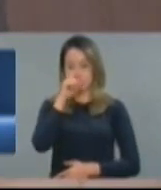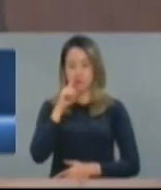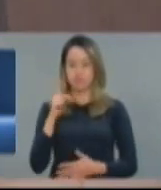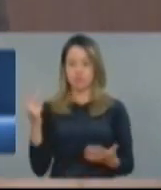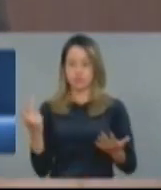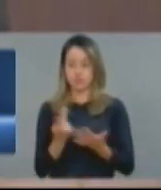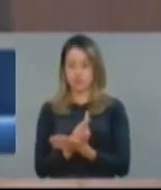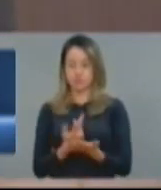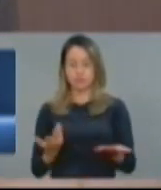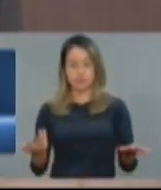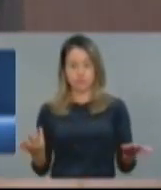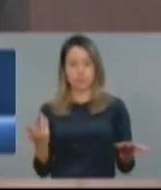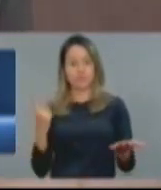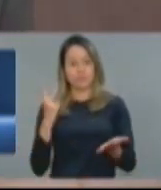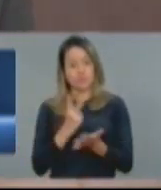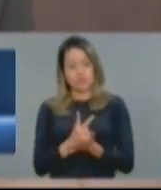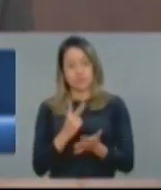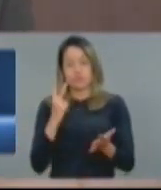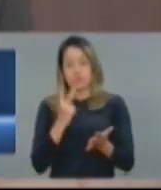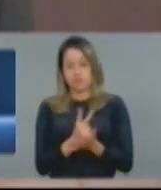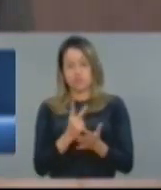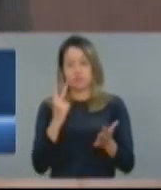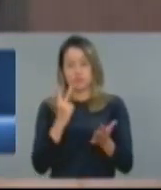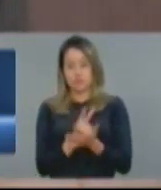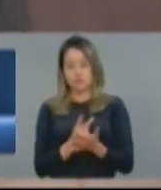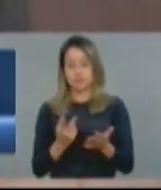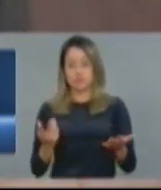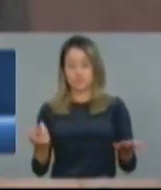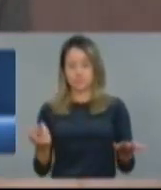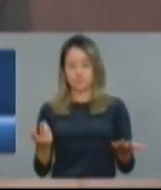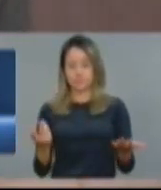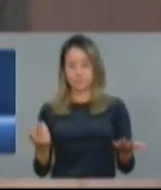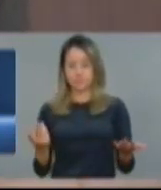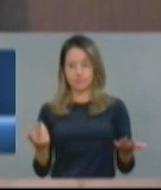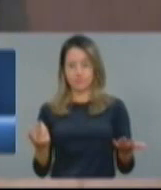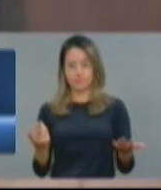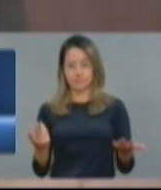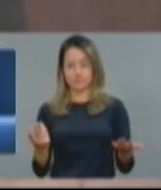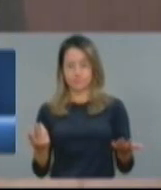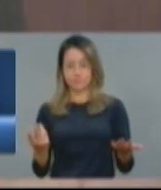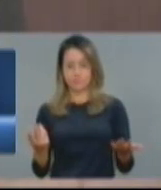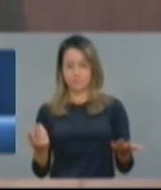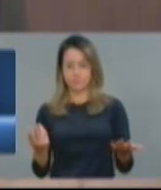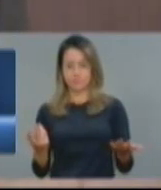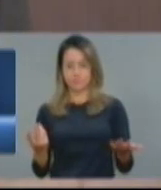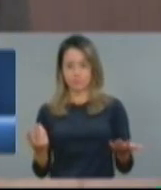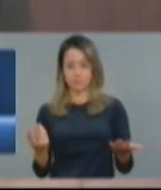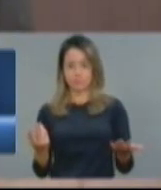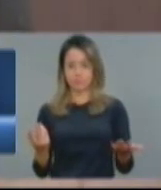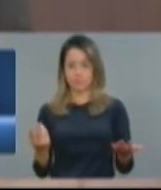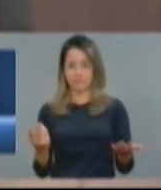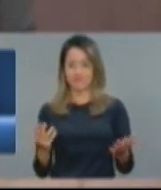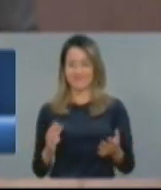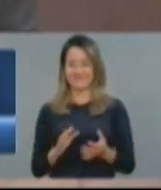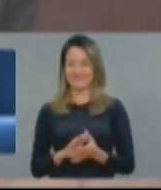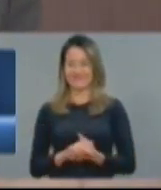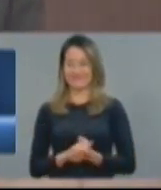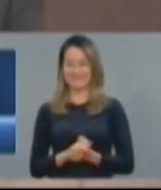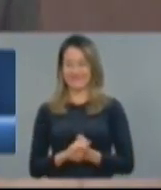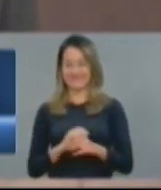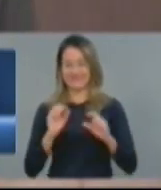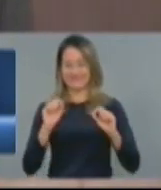historicamente sempre foram instrumentos de processos de convulsão social de resultados